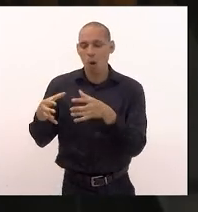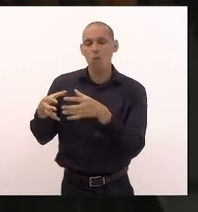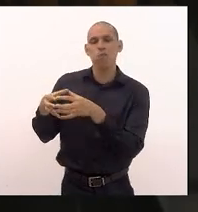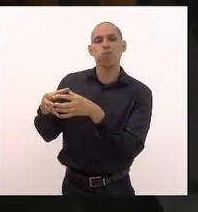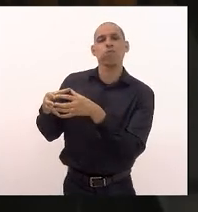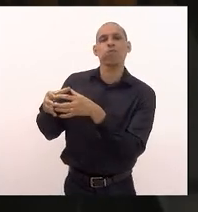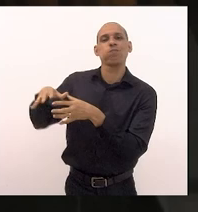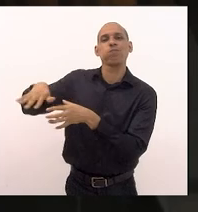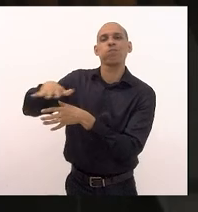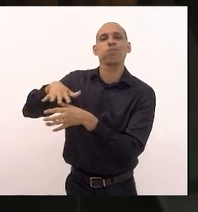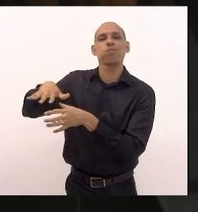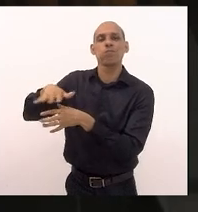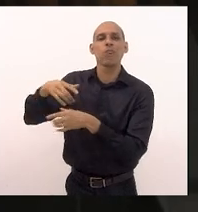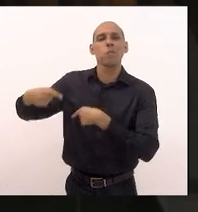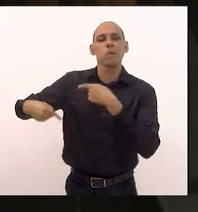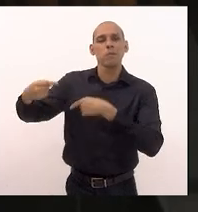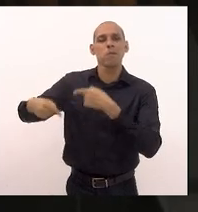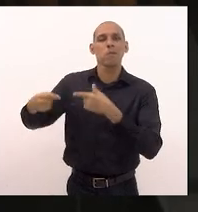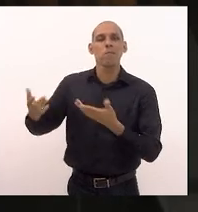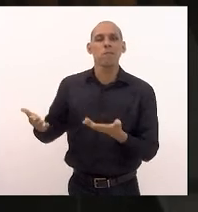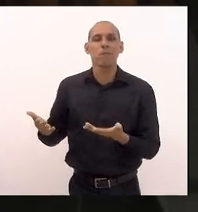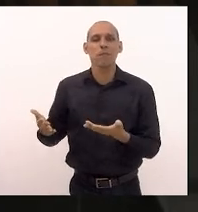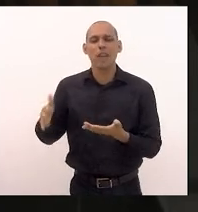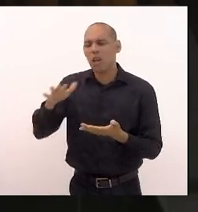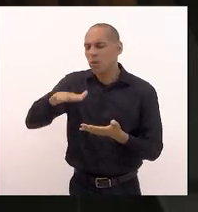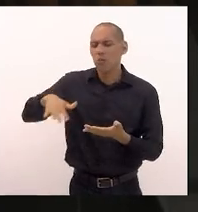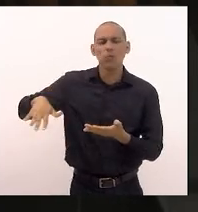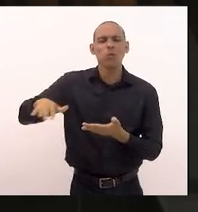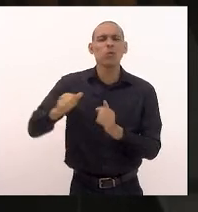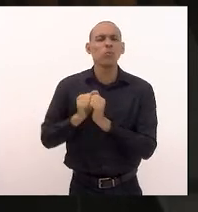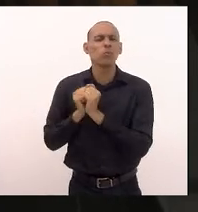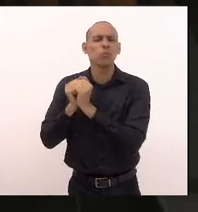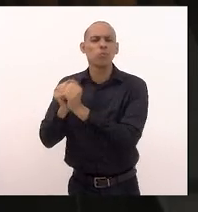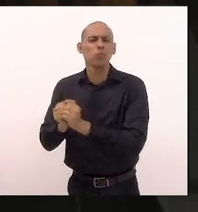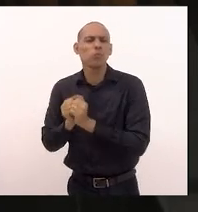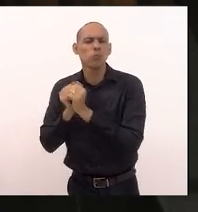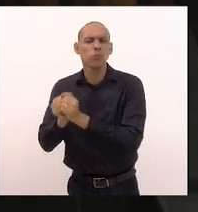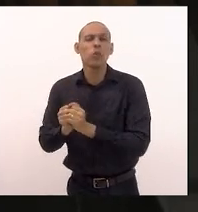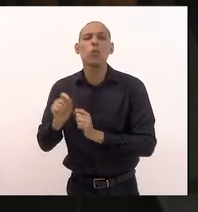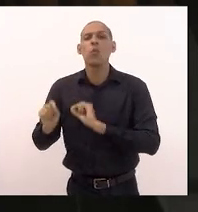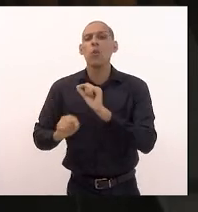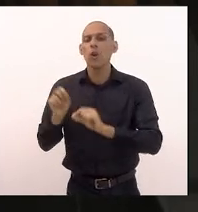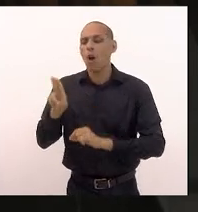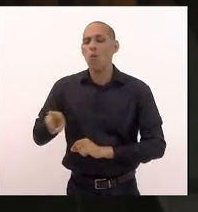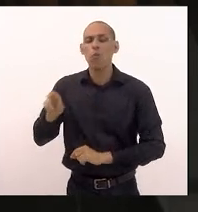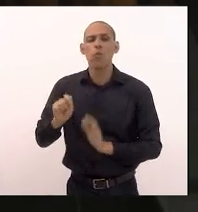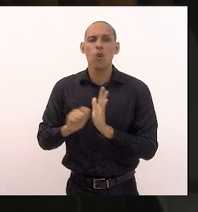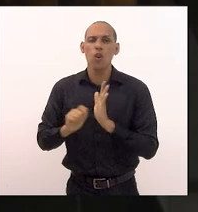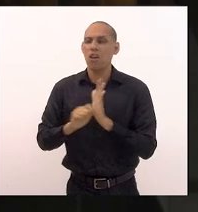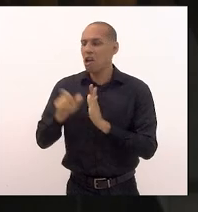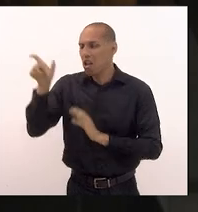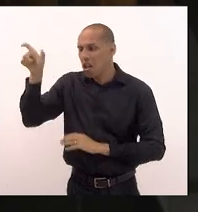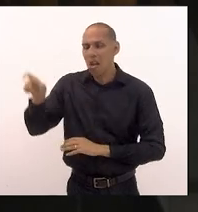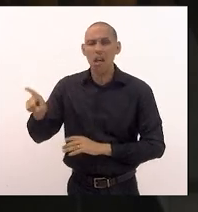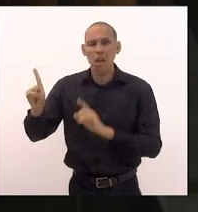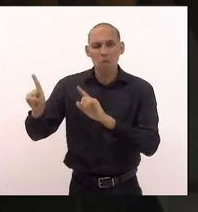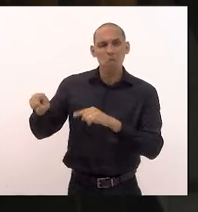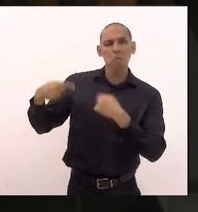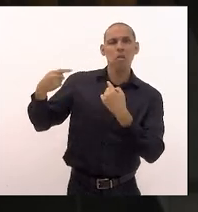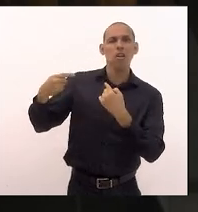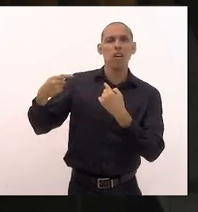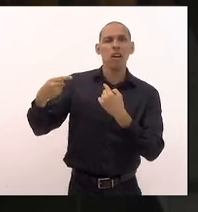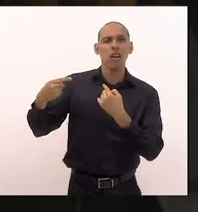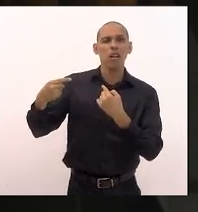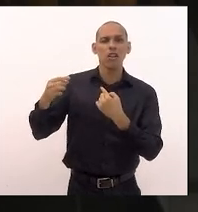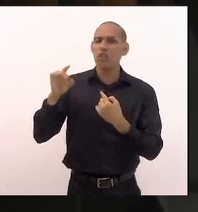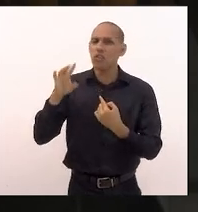todos useiros e vezeiros no consumo de drogas e ela resolveu fazer uma denúncia e não foi só para refutar essa